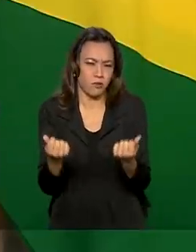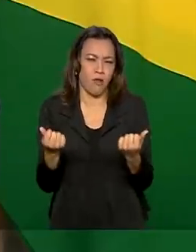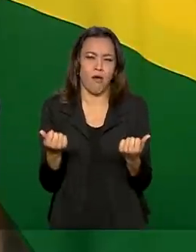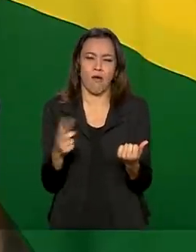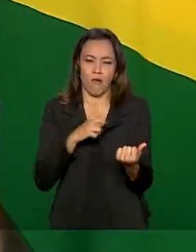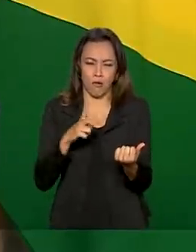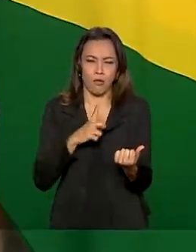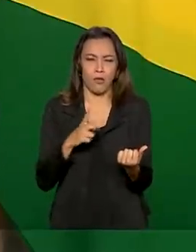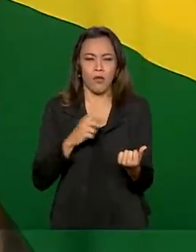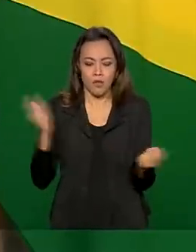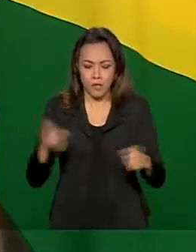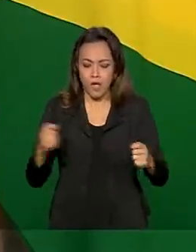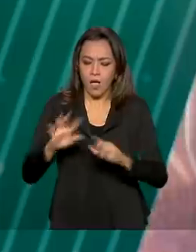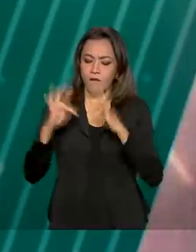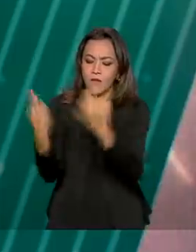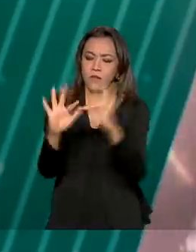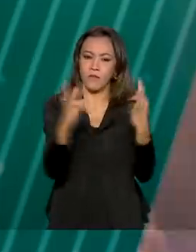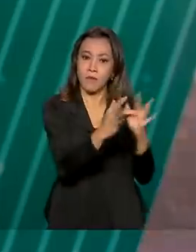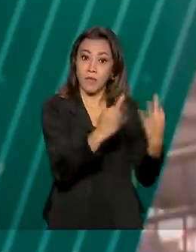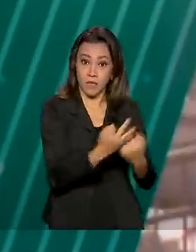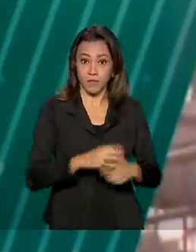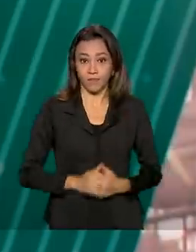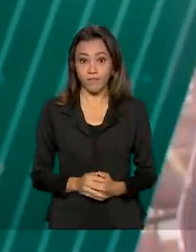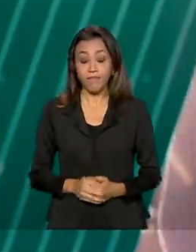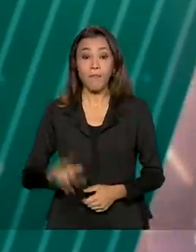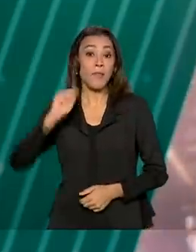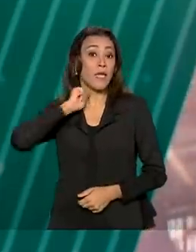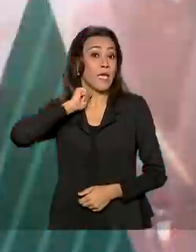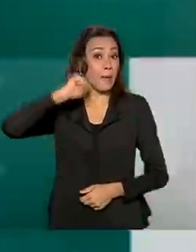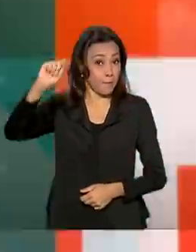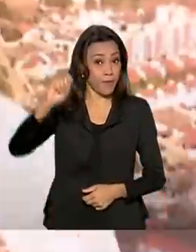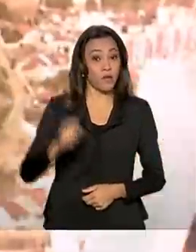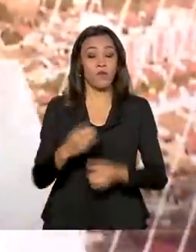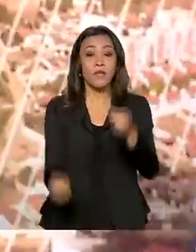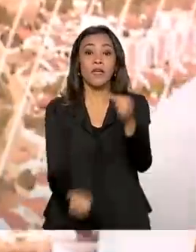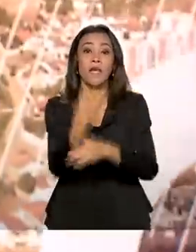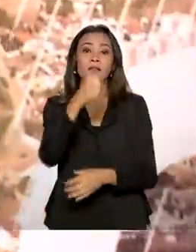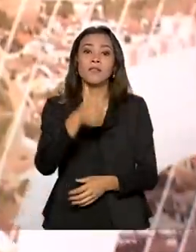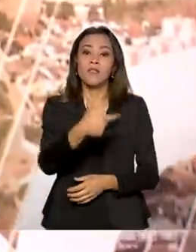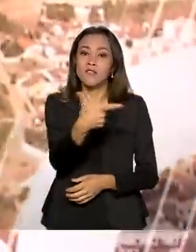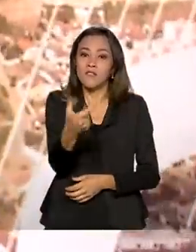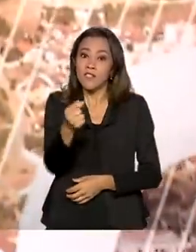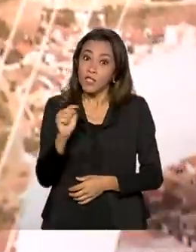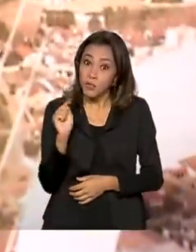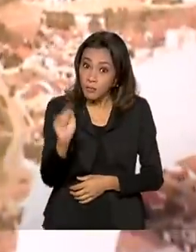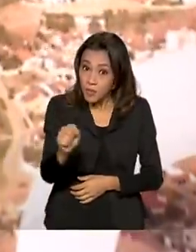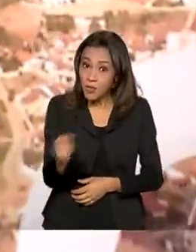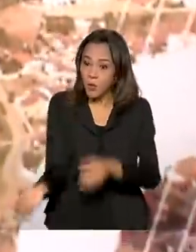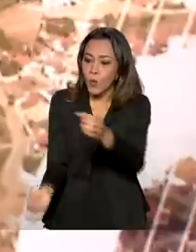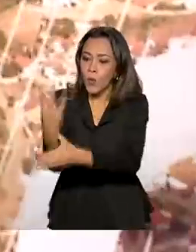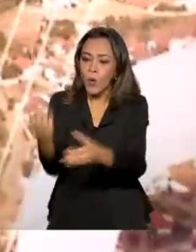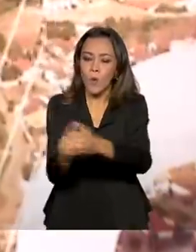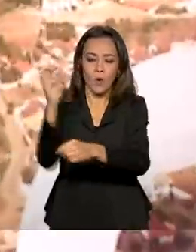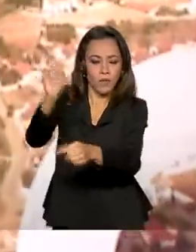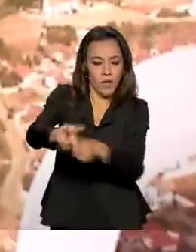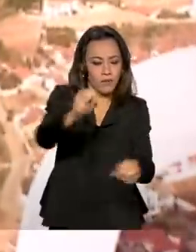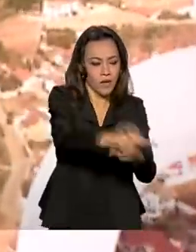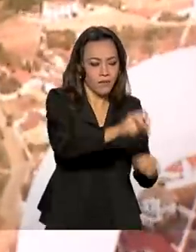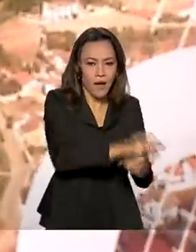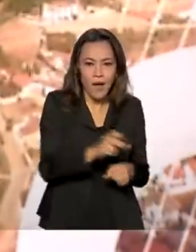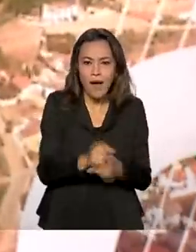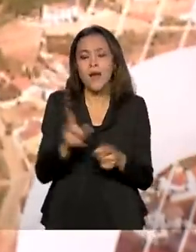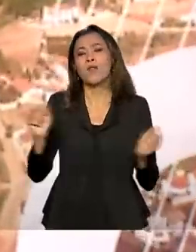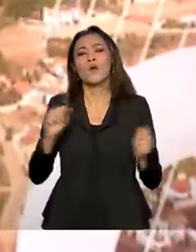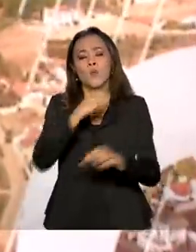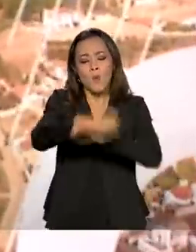consigam criar suas famílias. Em abril foram criados 120 mil novos postos de trabalho. No acumulado do ano,